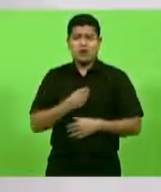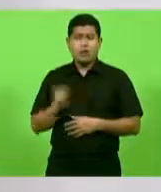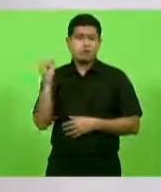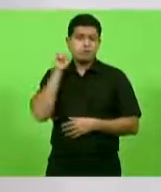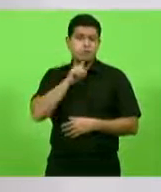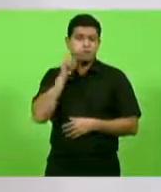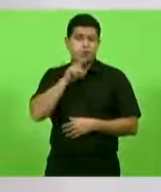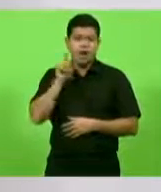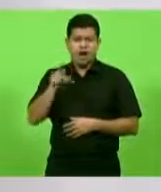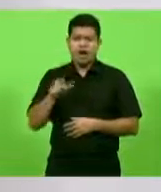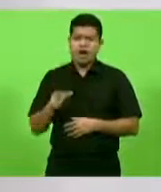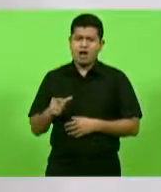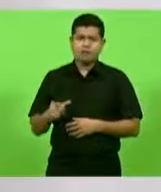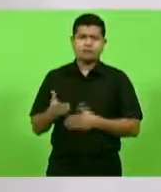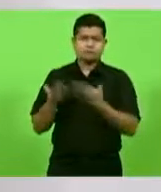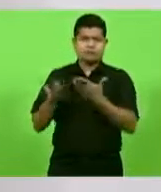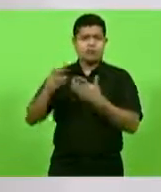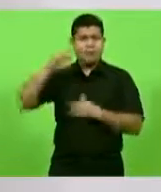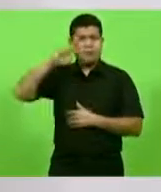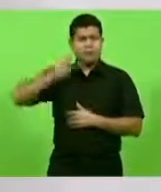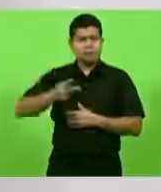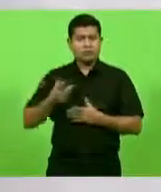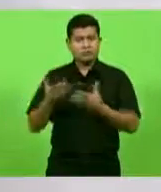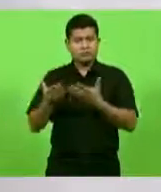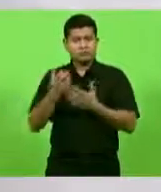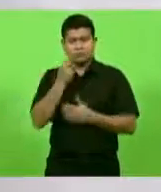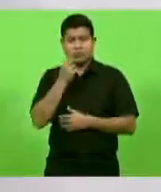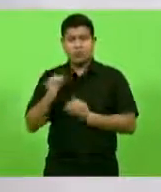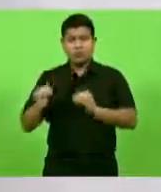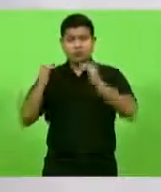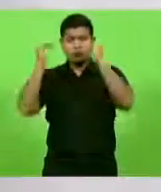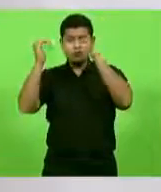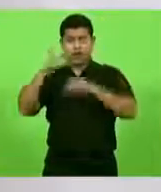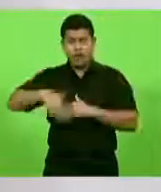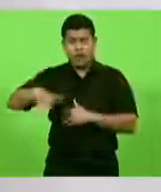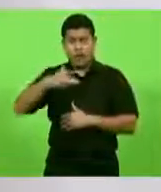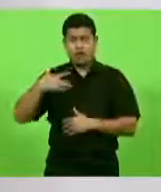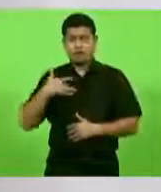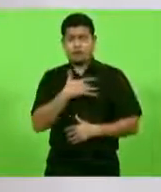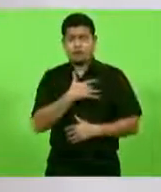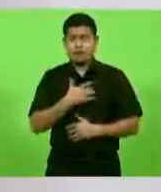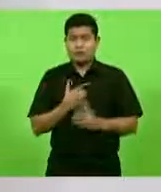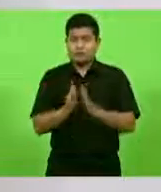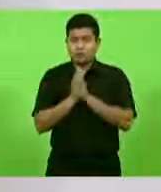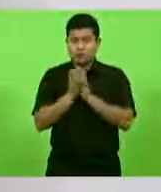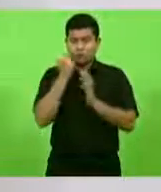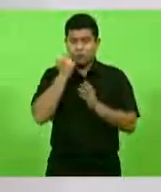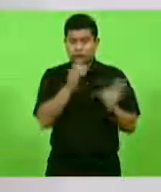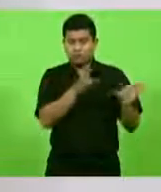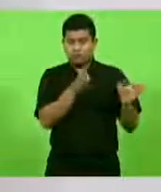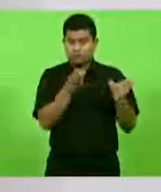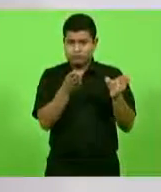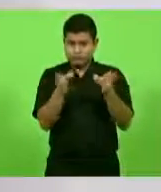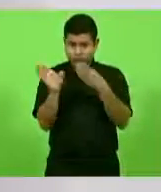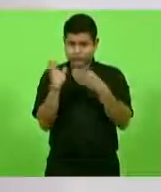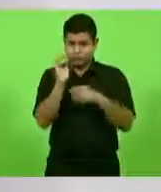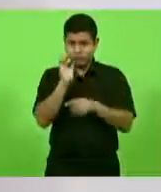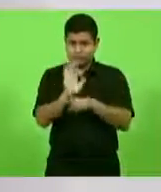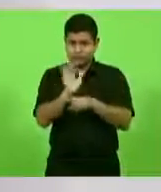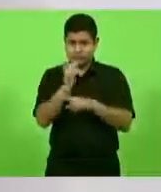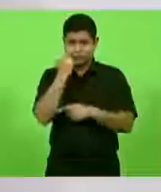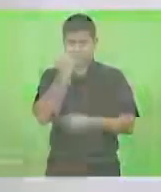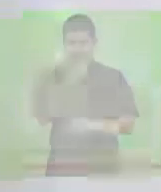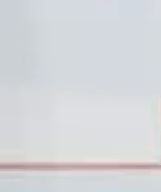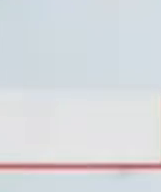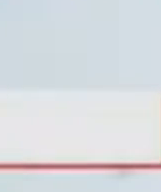área da saúde. Então, eu peço que passem por gentileza esse vídeo para que a gente possa entender sobre a vitamina D3. Doutor Lair, muito